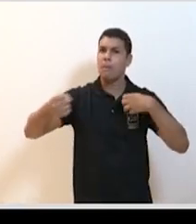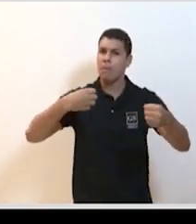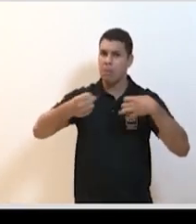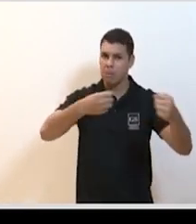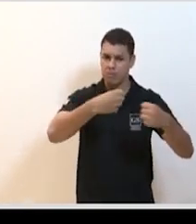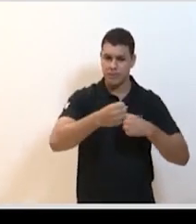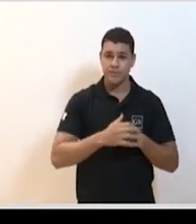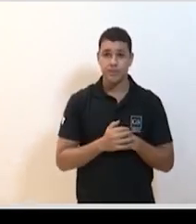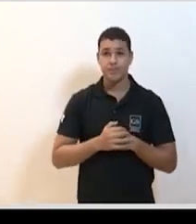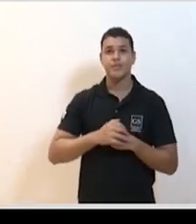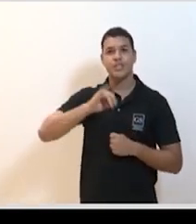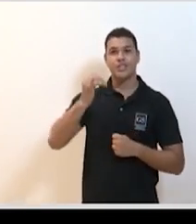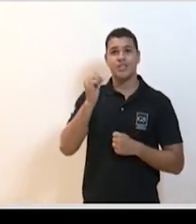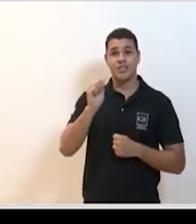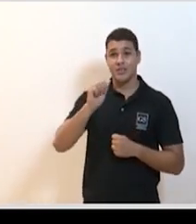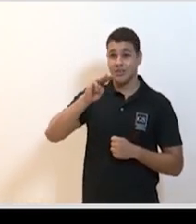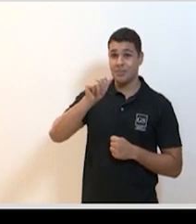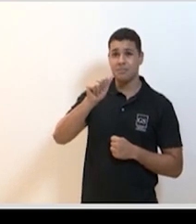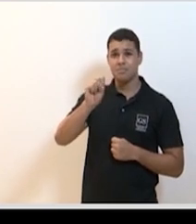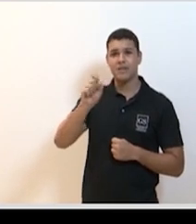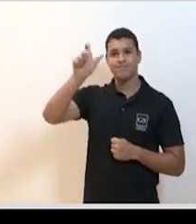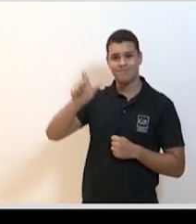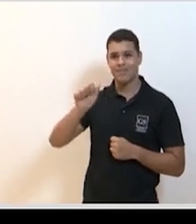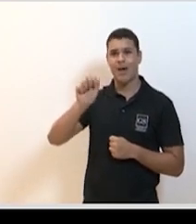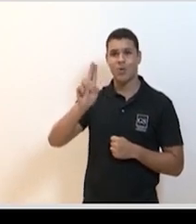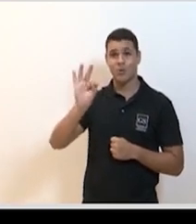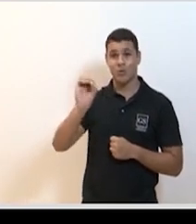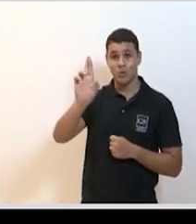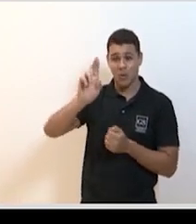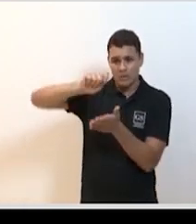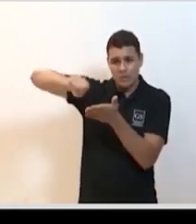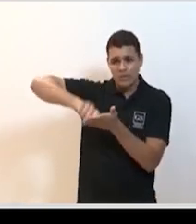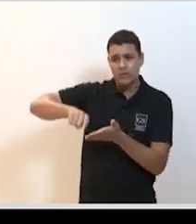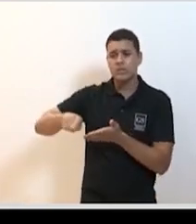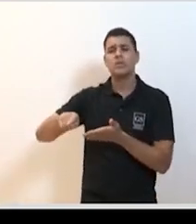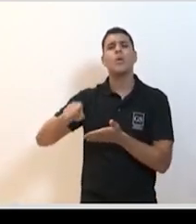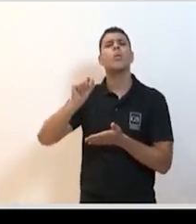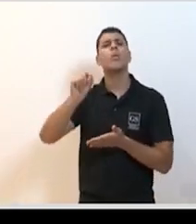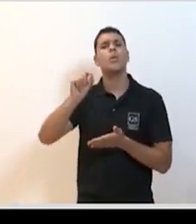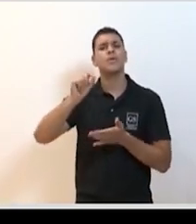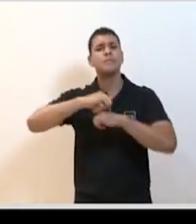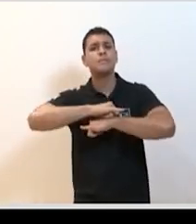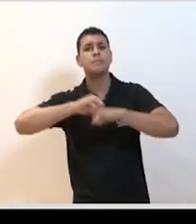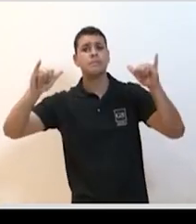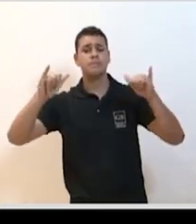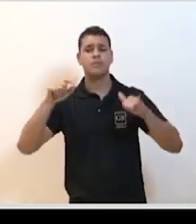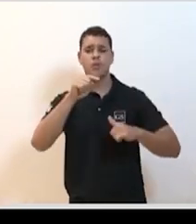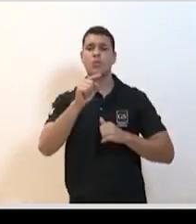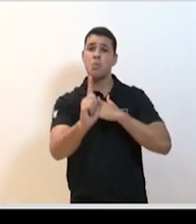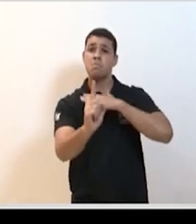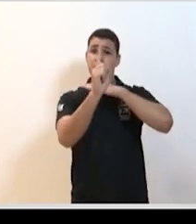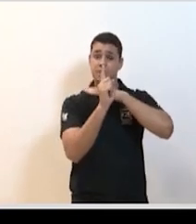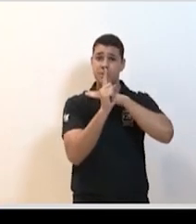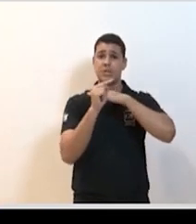publicação do JAMA há um mês atrás, pode passar, por favor. um paciente com uma representação atípica que começa a